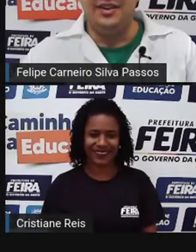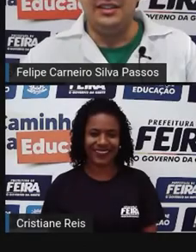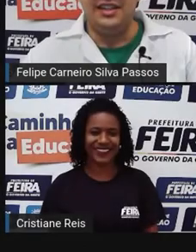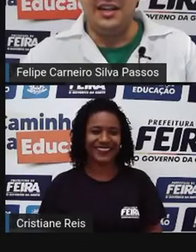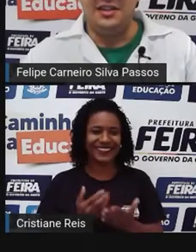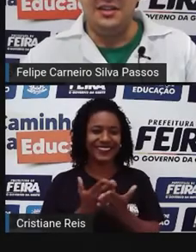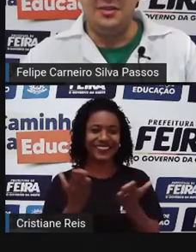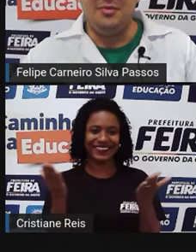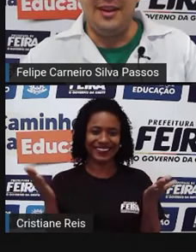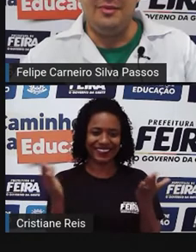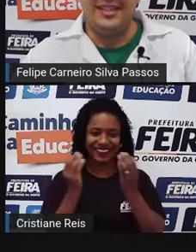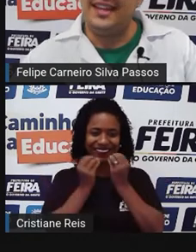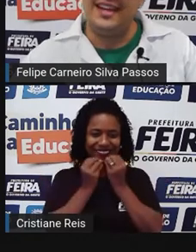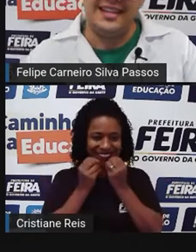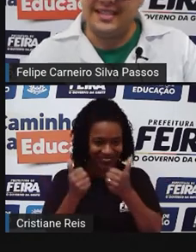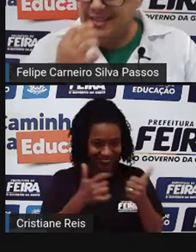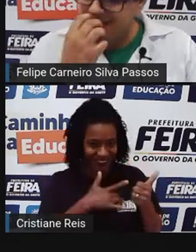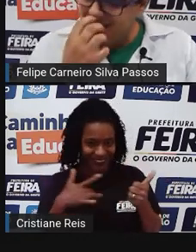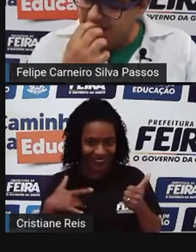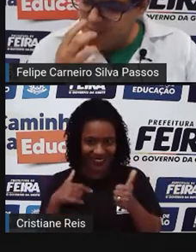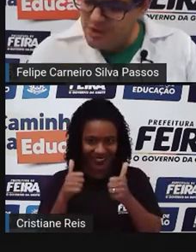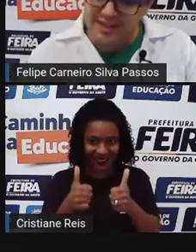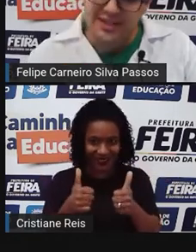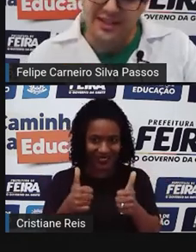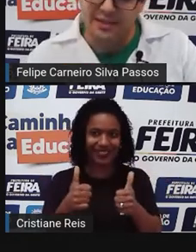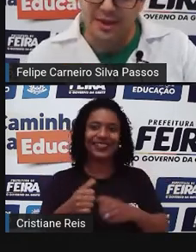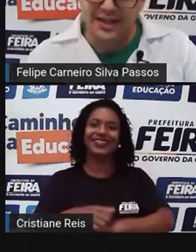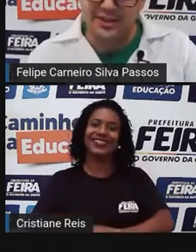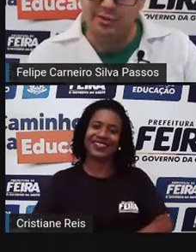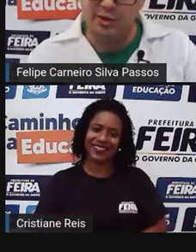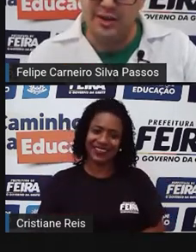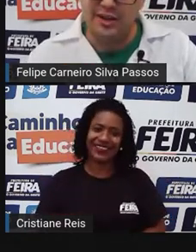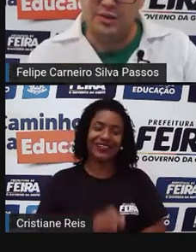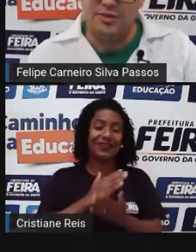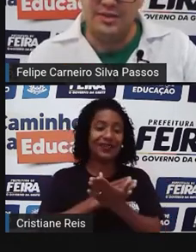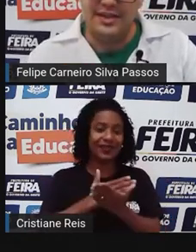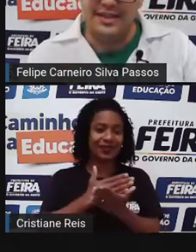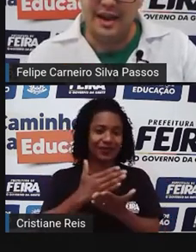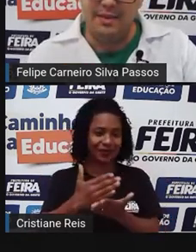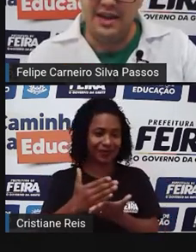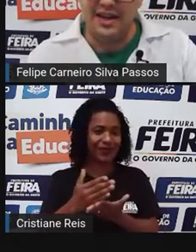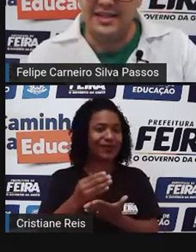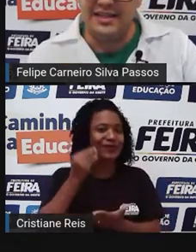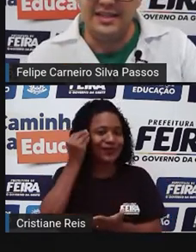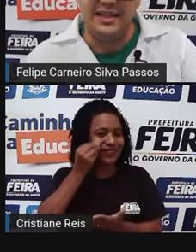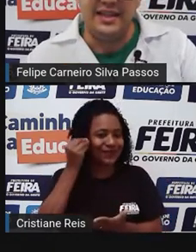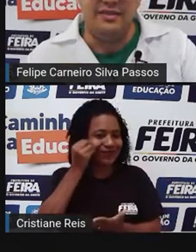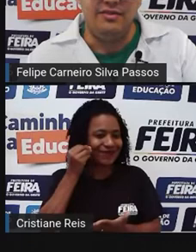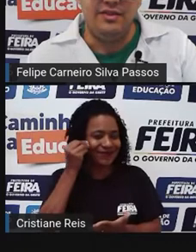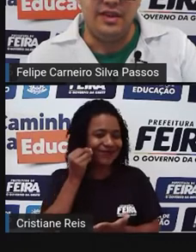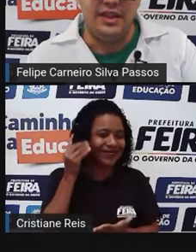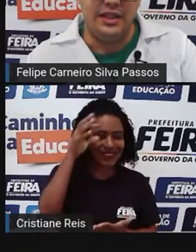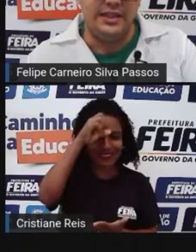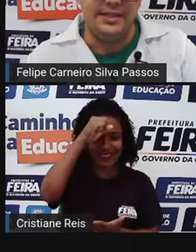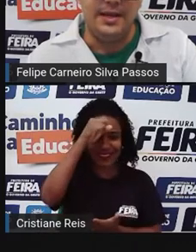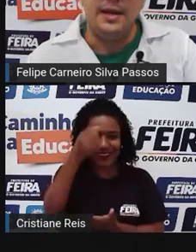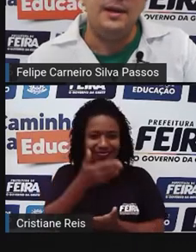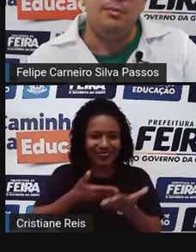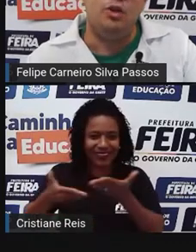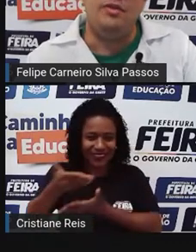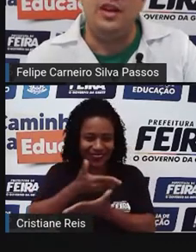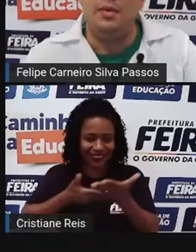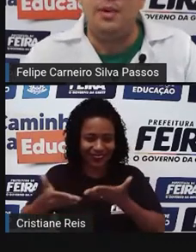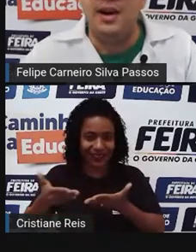Oi gente, tudo bem com vocês? Estamos começando aqui mais um momento Saberes e Viveres.